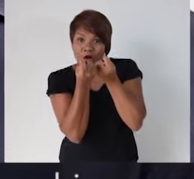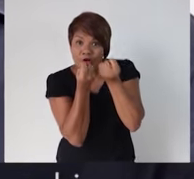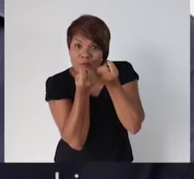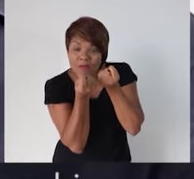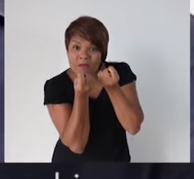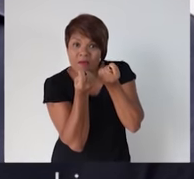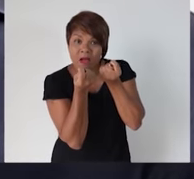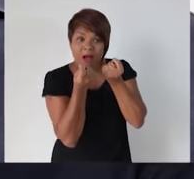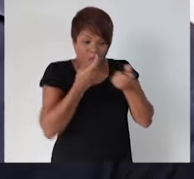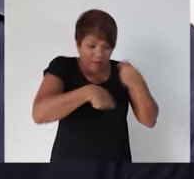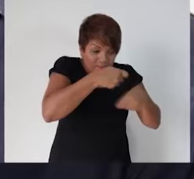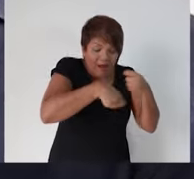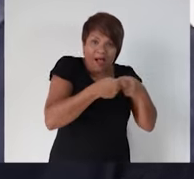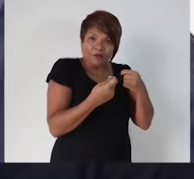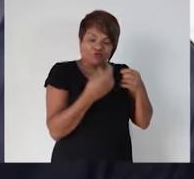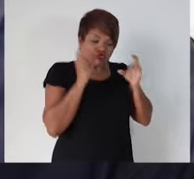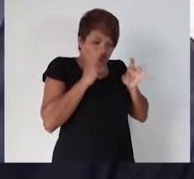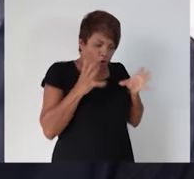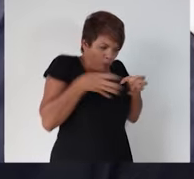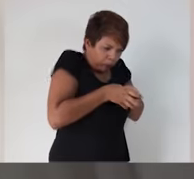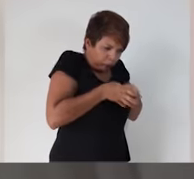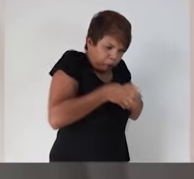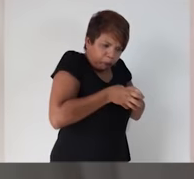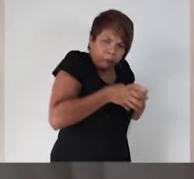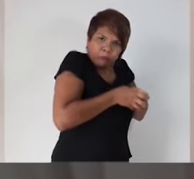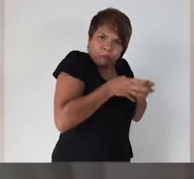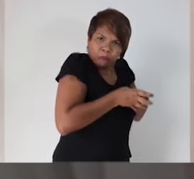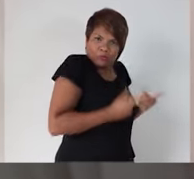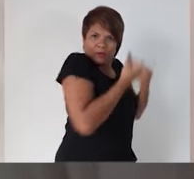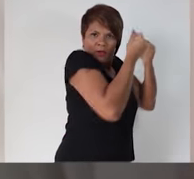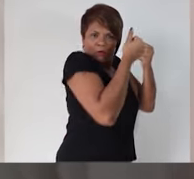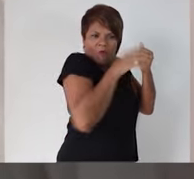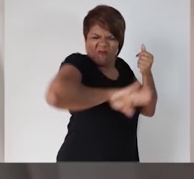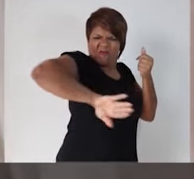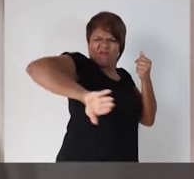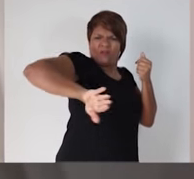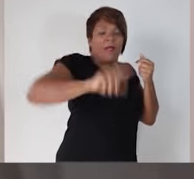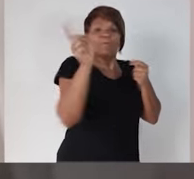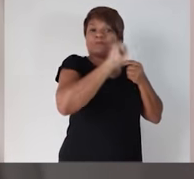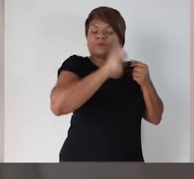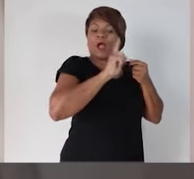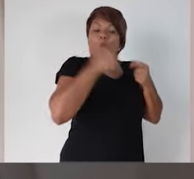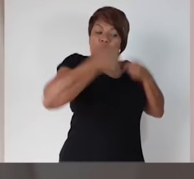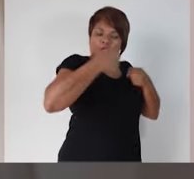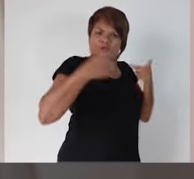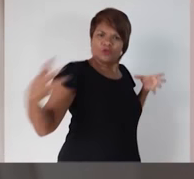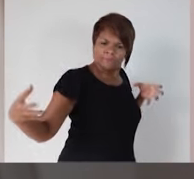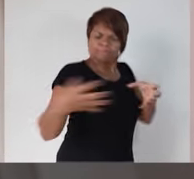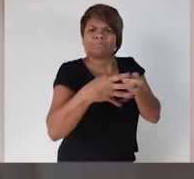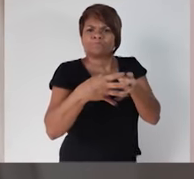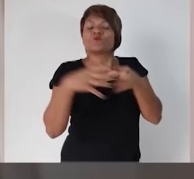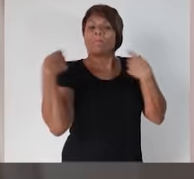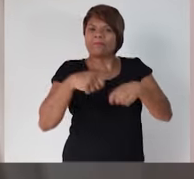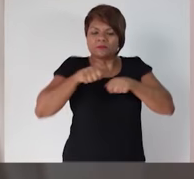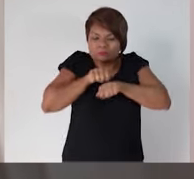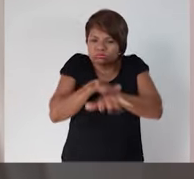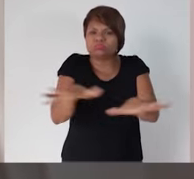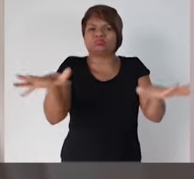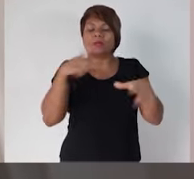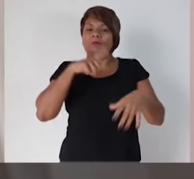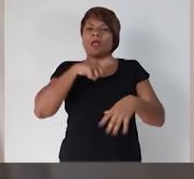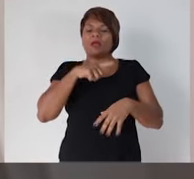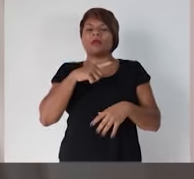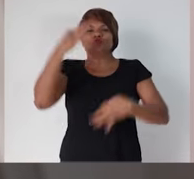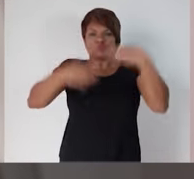riquezas, exclui. A política tem que incluir. A política tem que garantir que aquilo que o mercado exclui, a política corrija